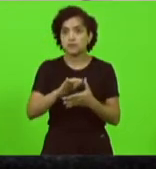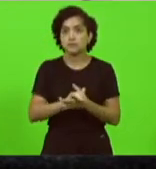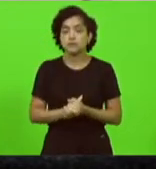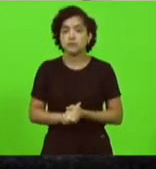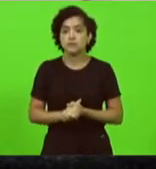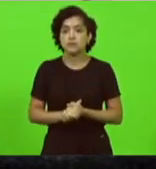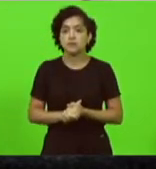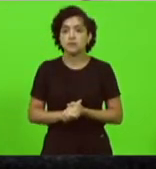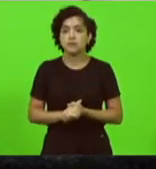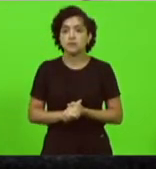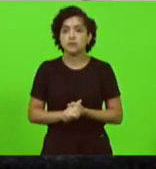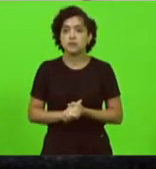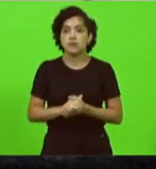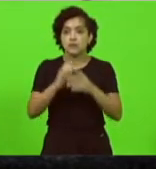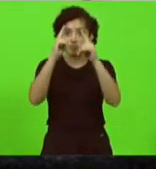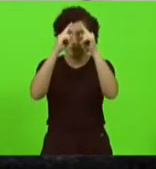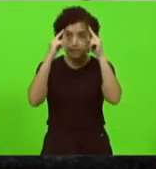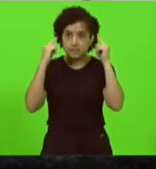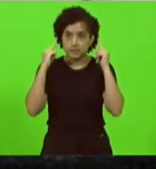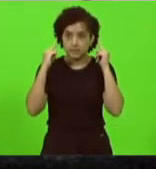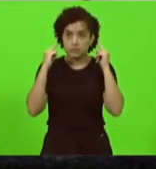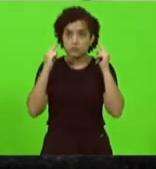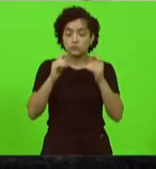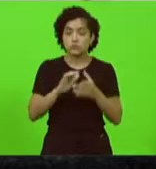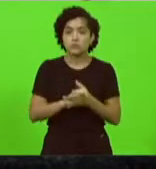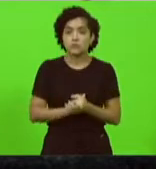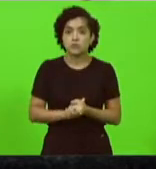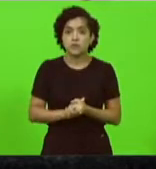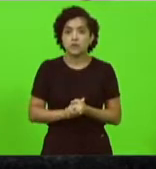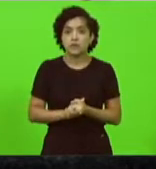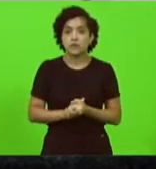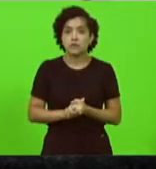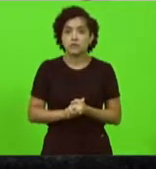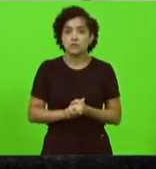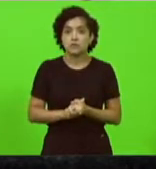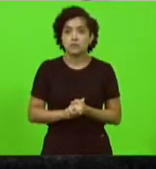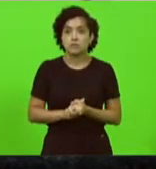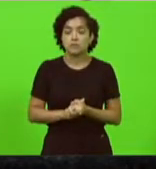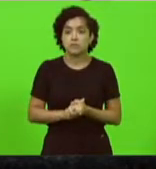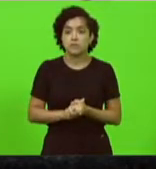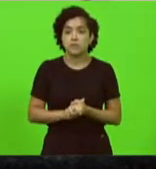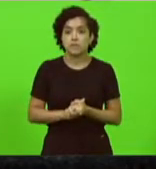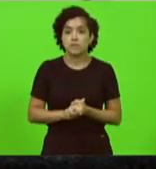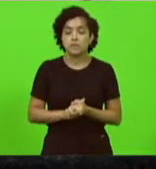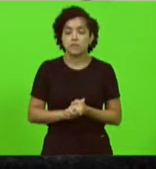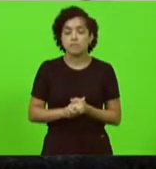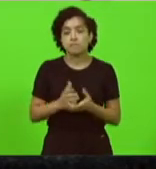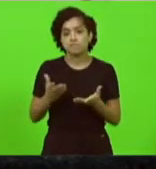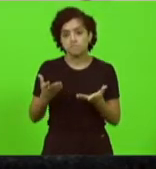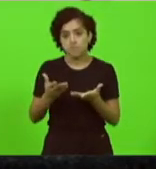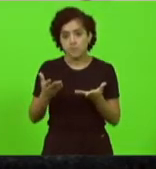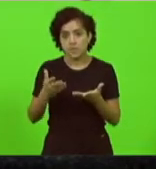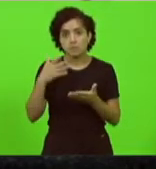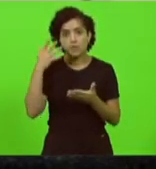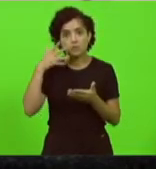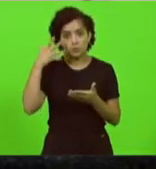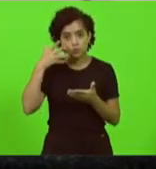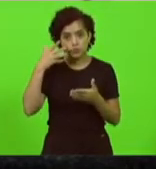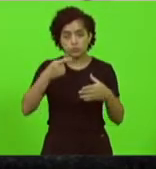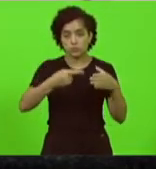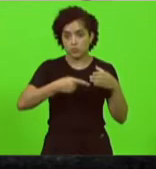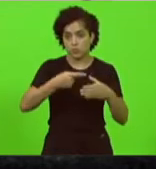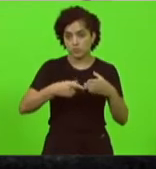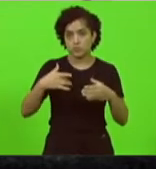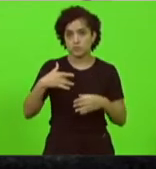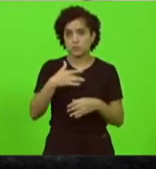Sareta e eu agradeço a ele pela condição da comissão de saúde